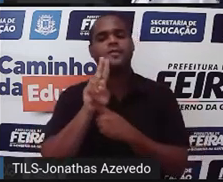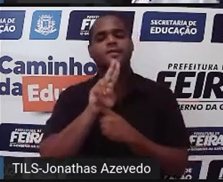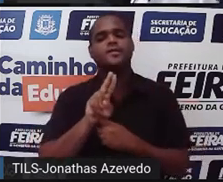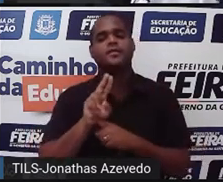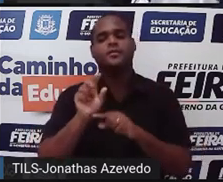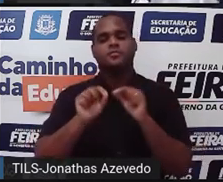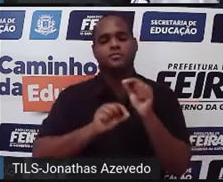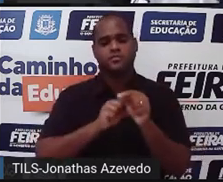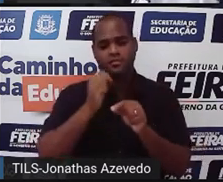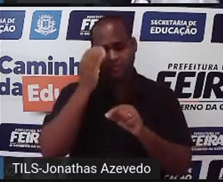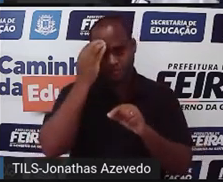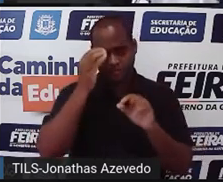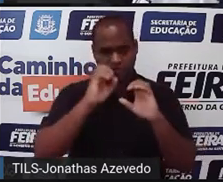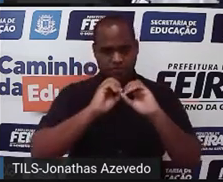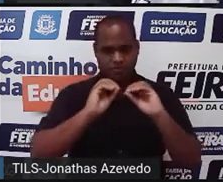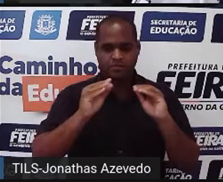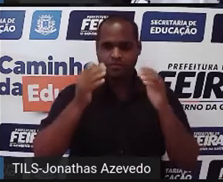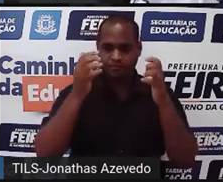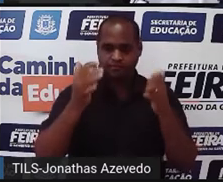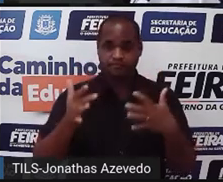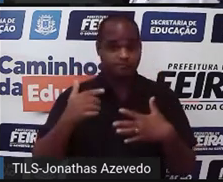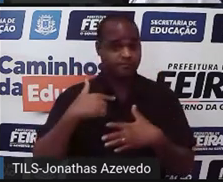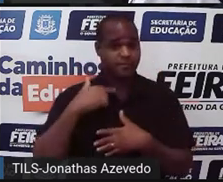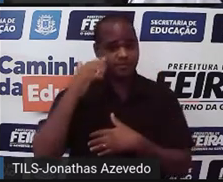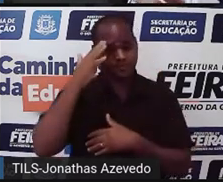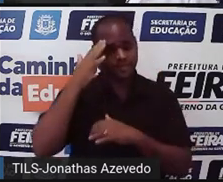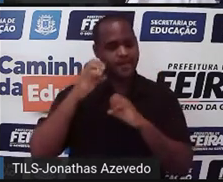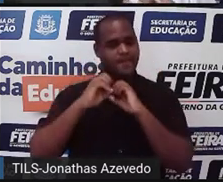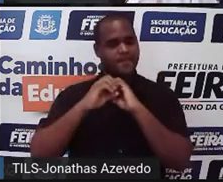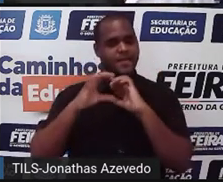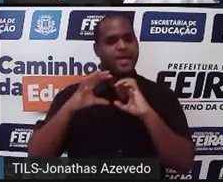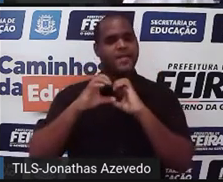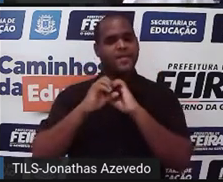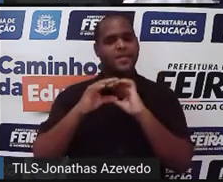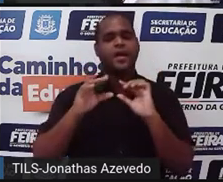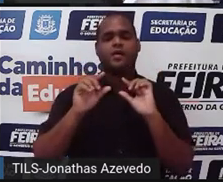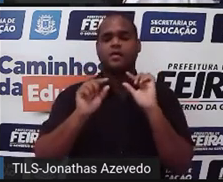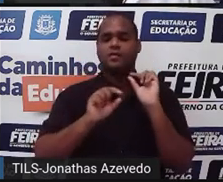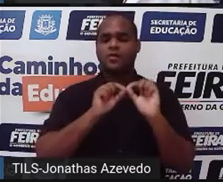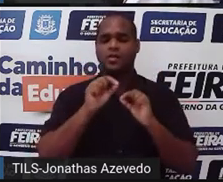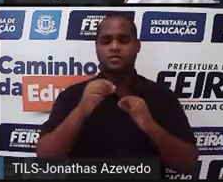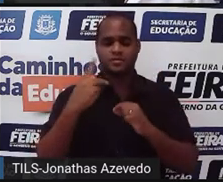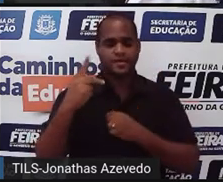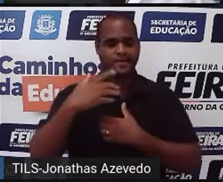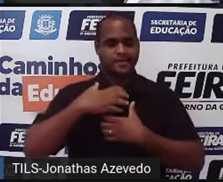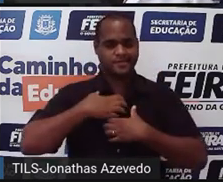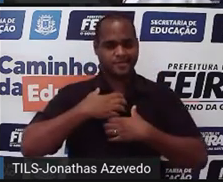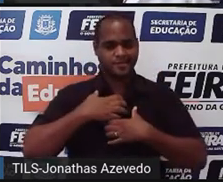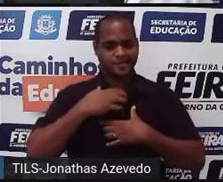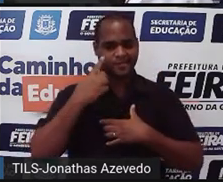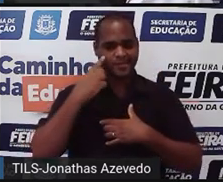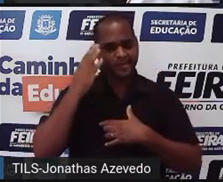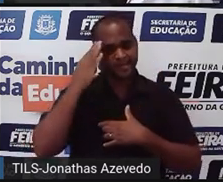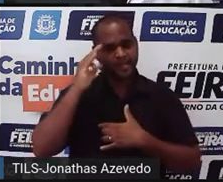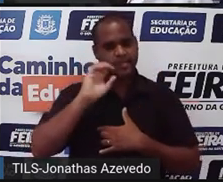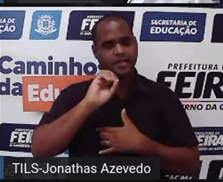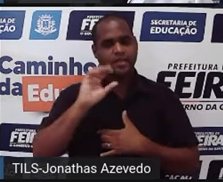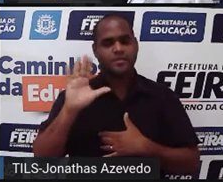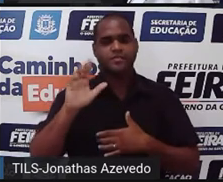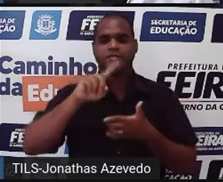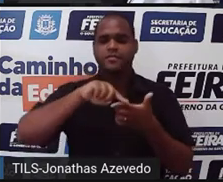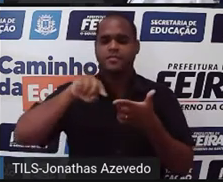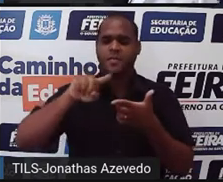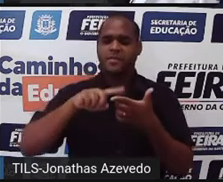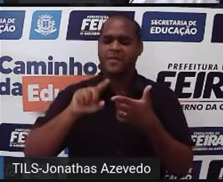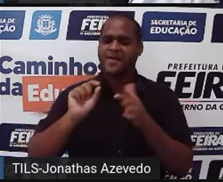interpretação. A gente precisa descobrir qual é o sentido que está por trás desse probleminha. Tá